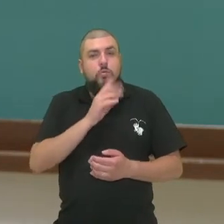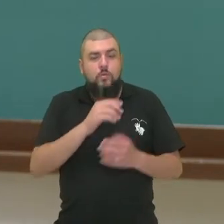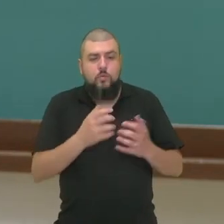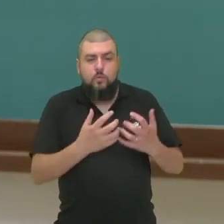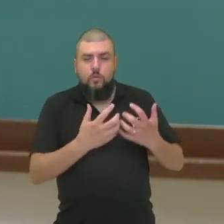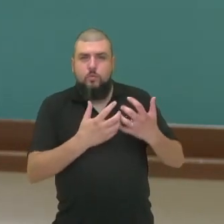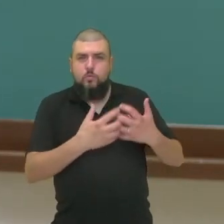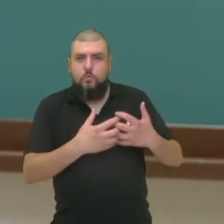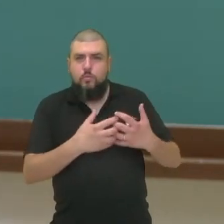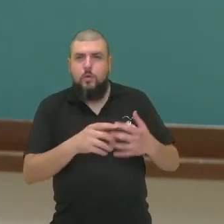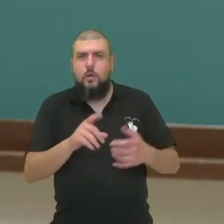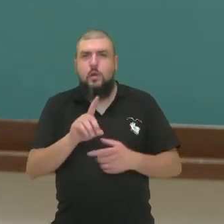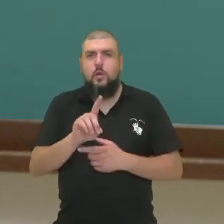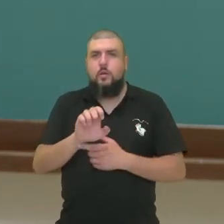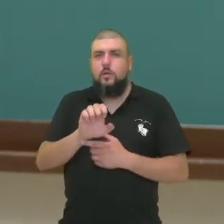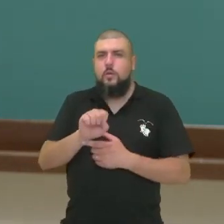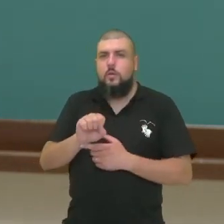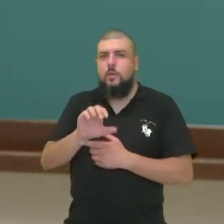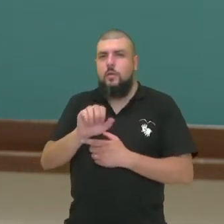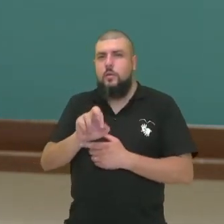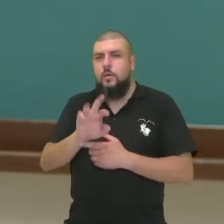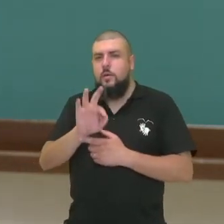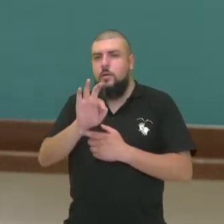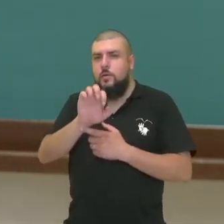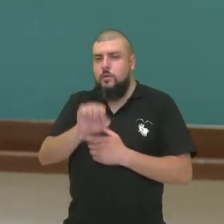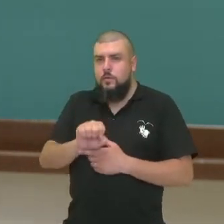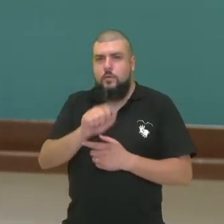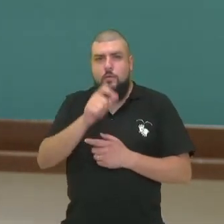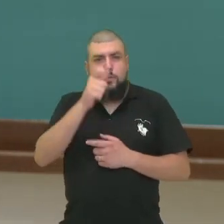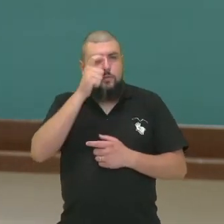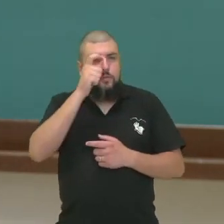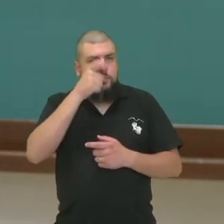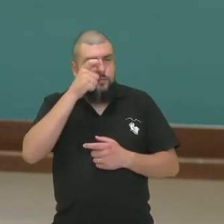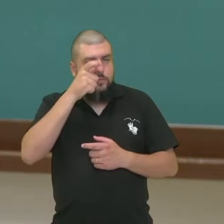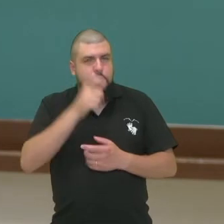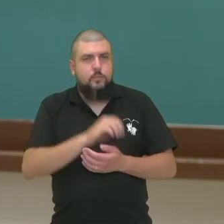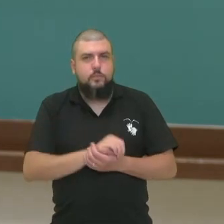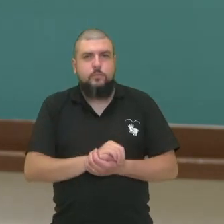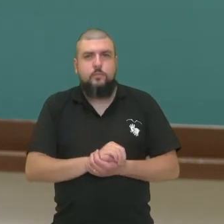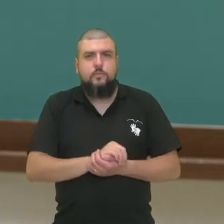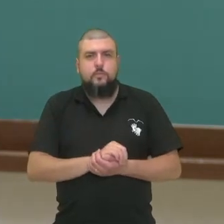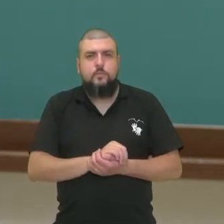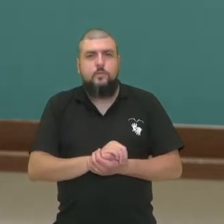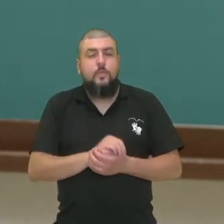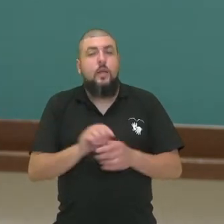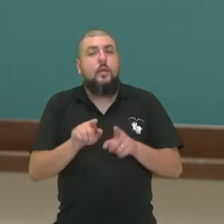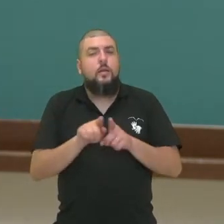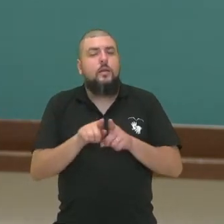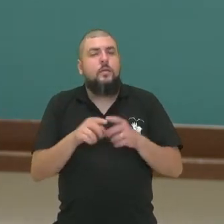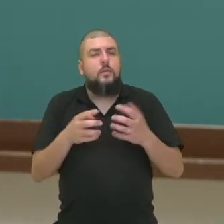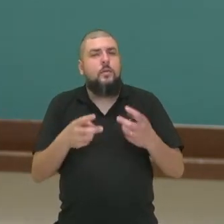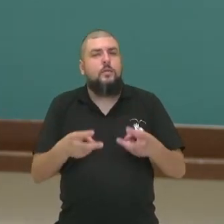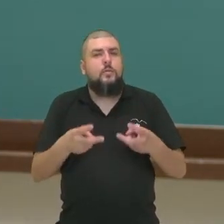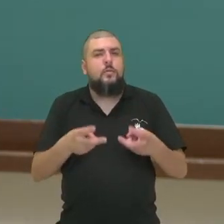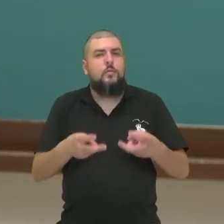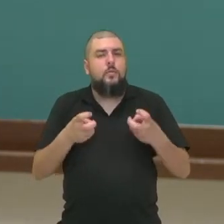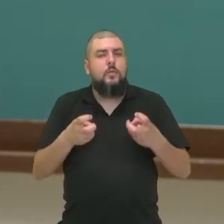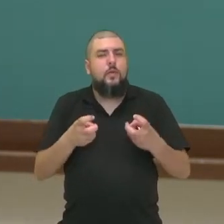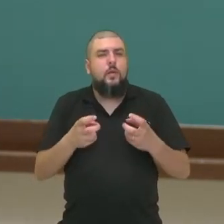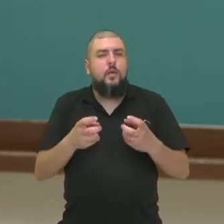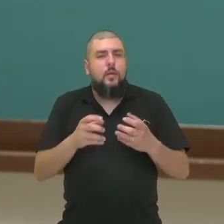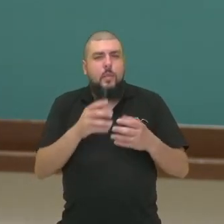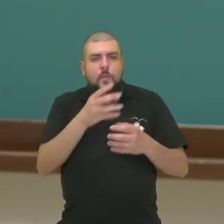racionalismo moderno, Spinoza e Leibniz. Essa corrente pode ser expressa aqui justamente